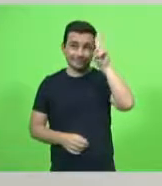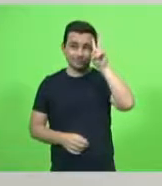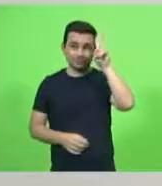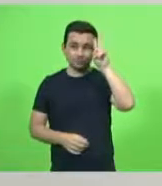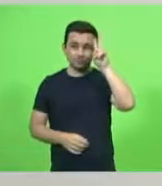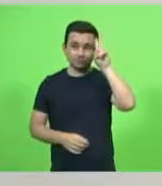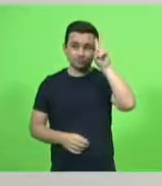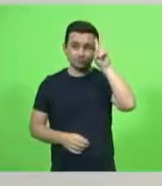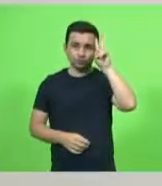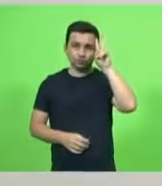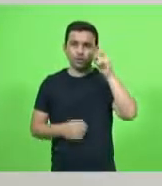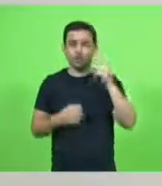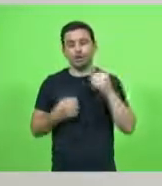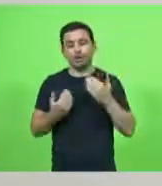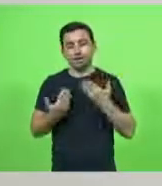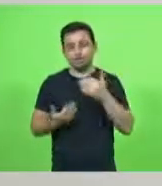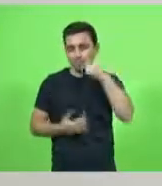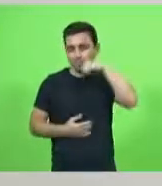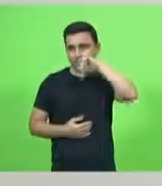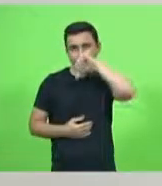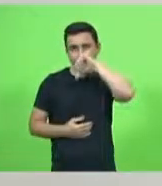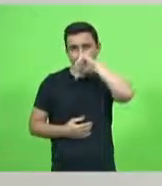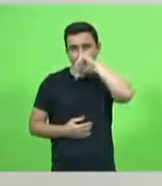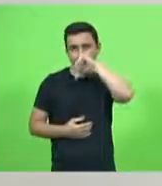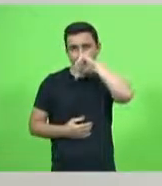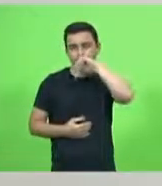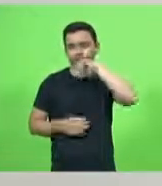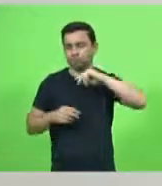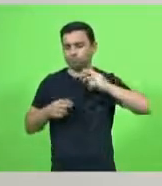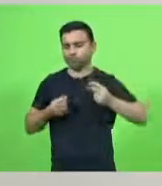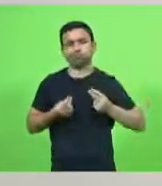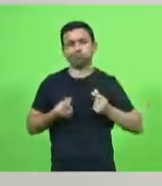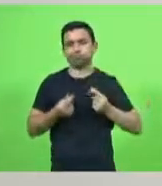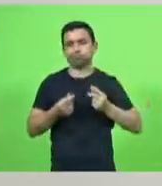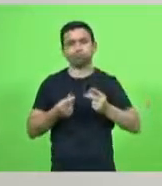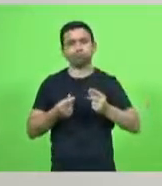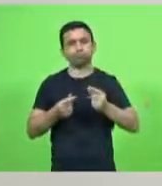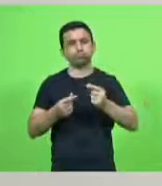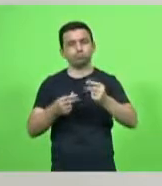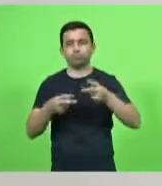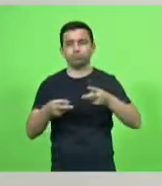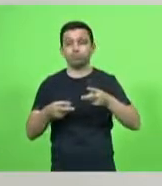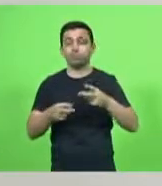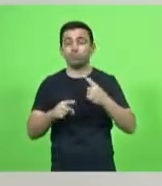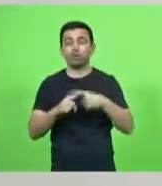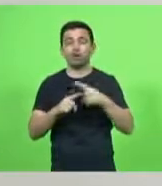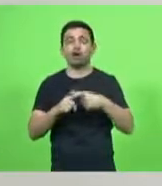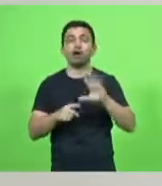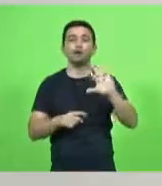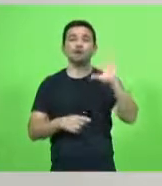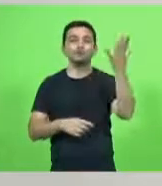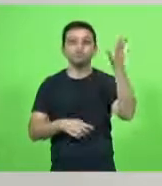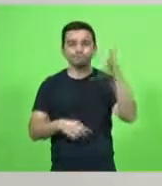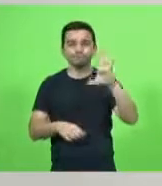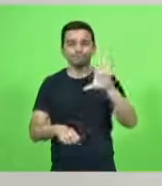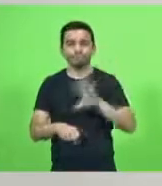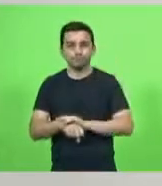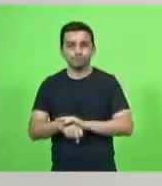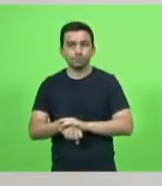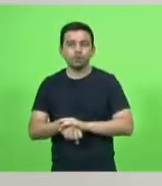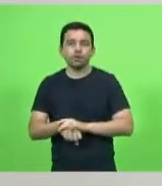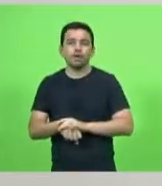quando uma mãe partiu para a eternidade, vítima de Covid. Nós a